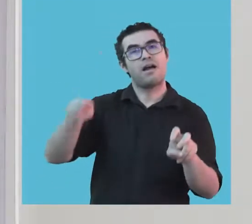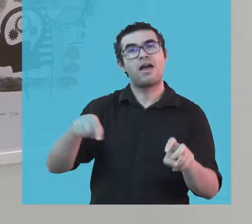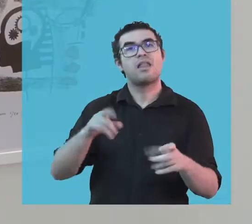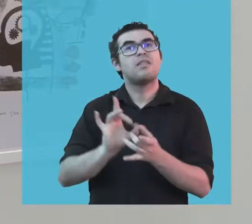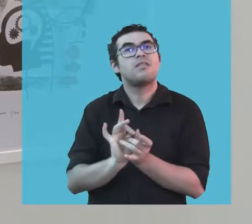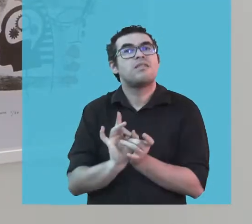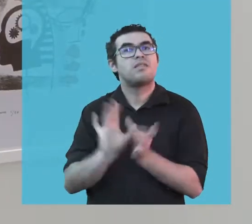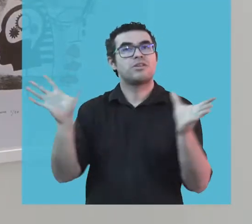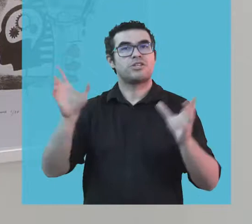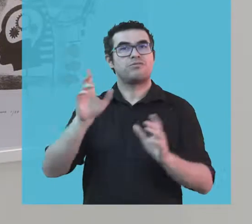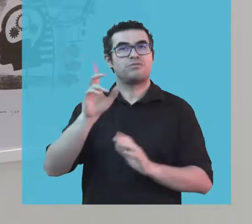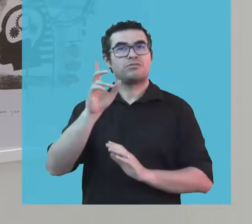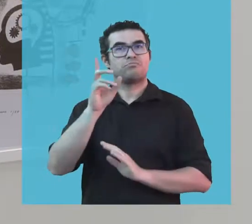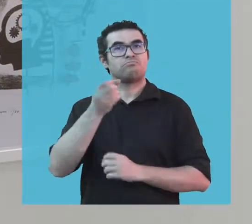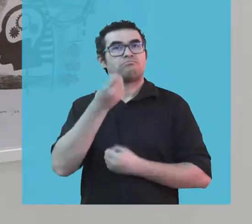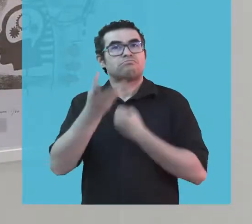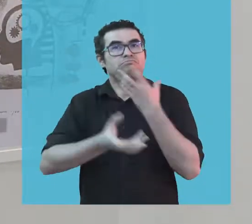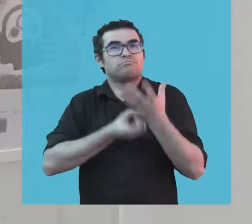expressão.